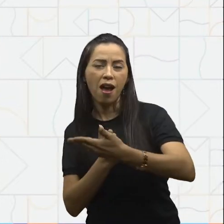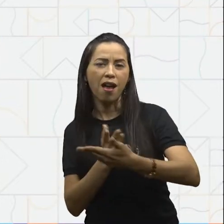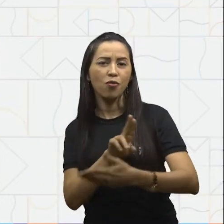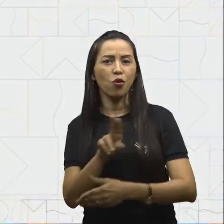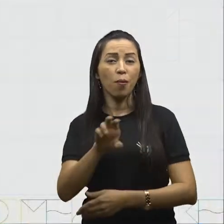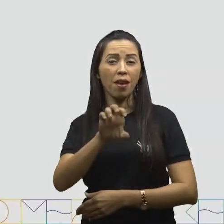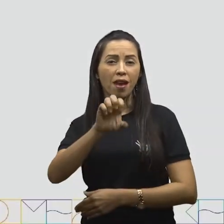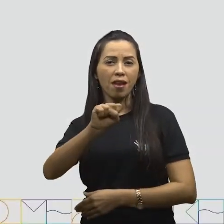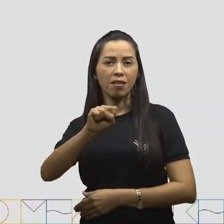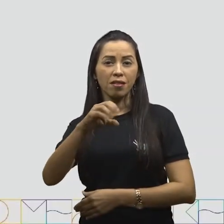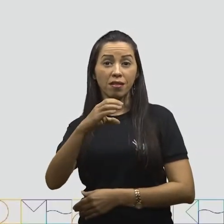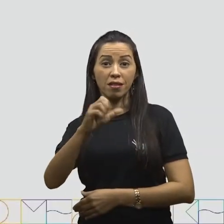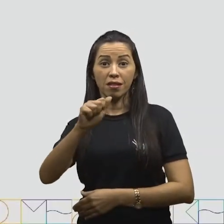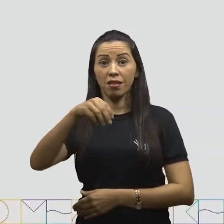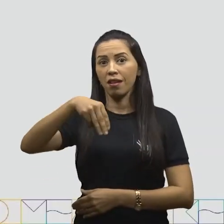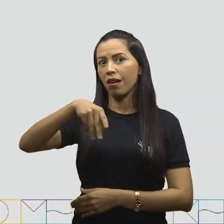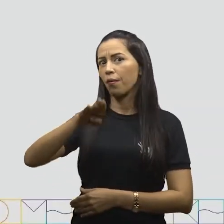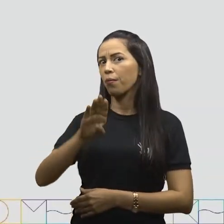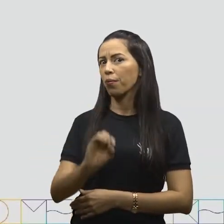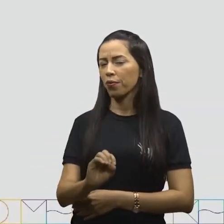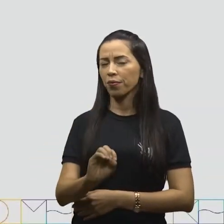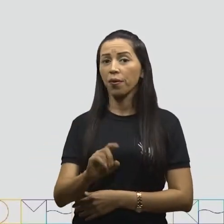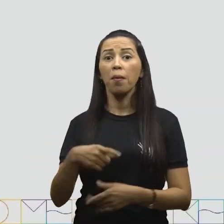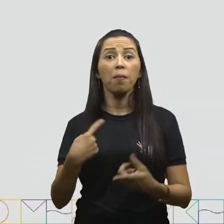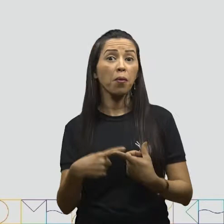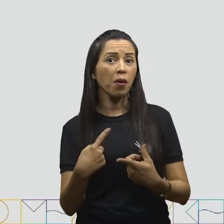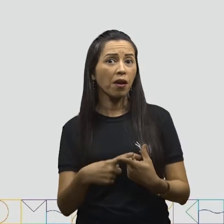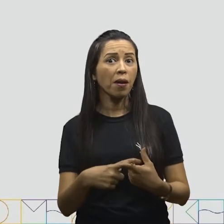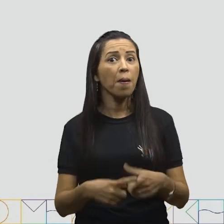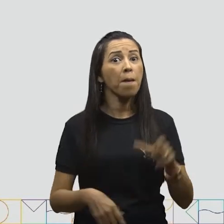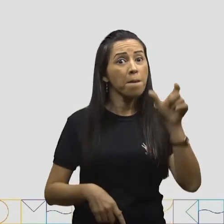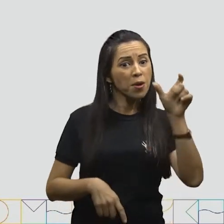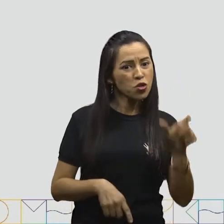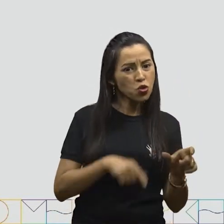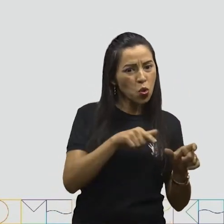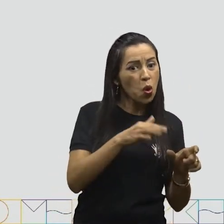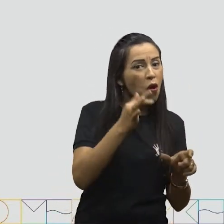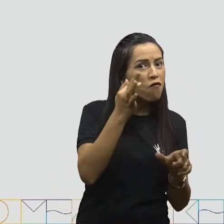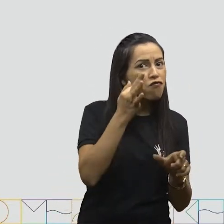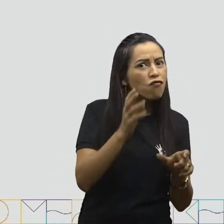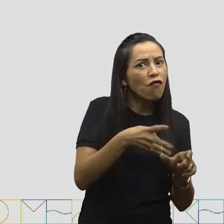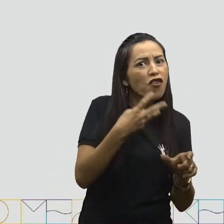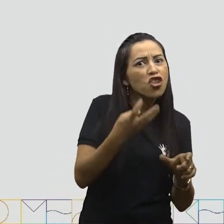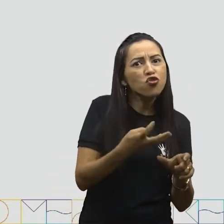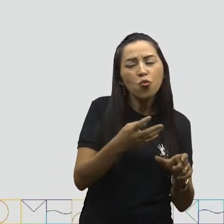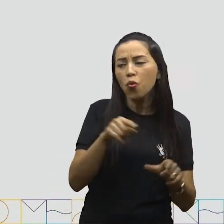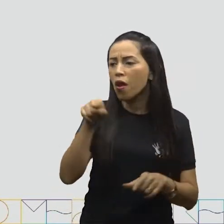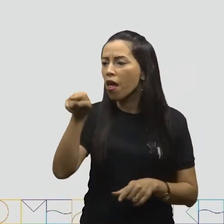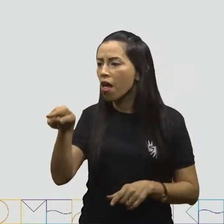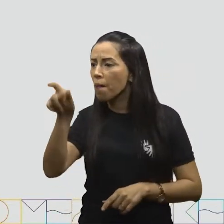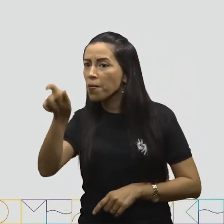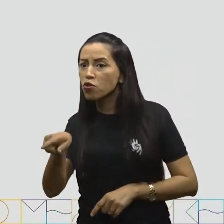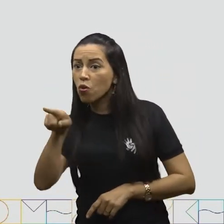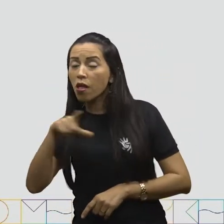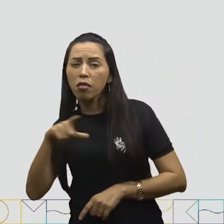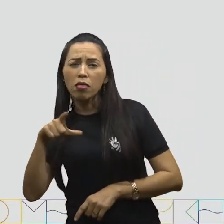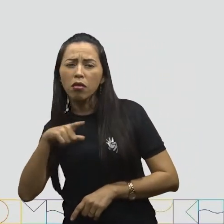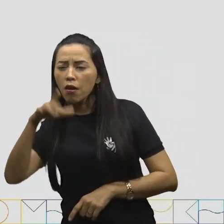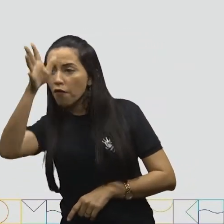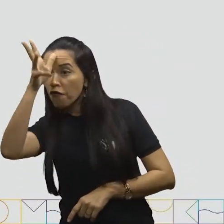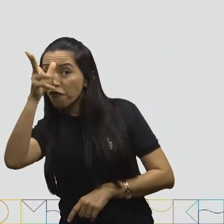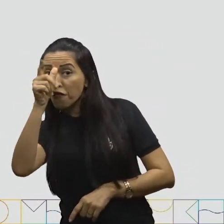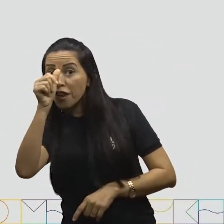chamado de escambo. Onde podiam trocar frutas por galinhas, trocar